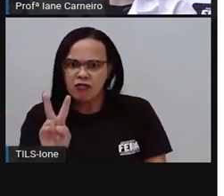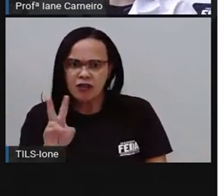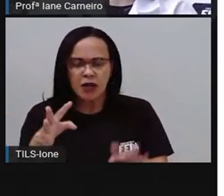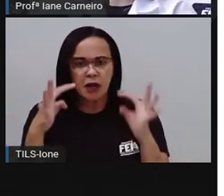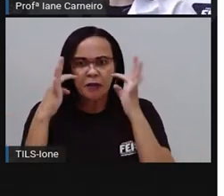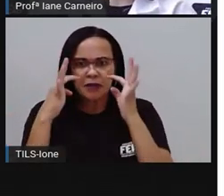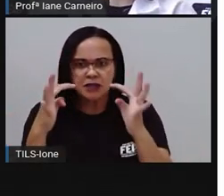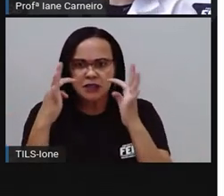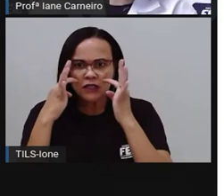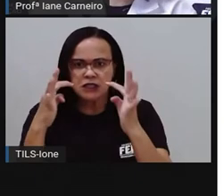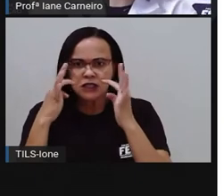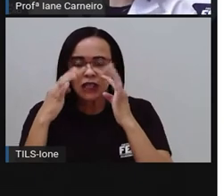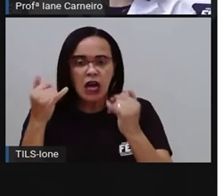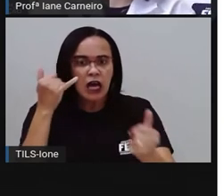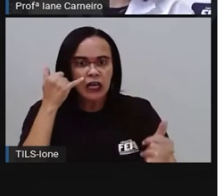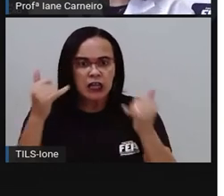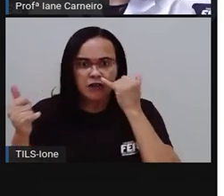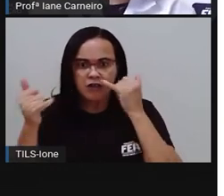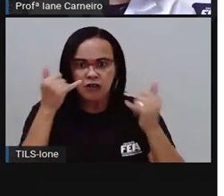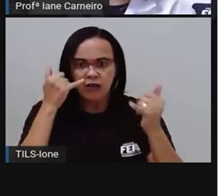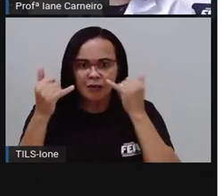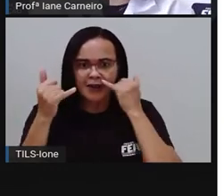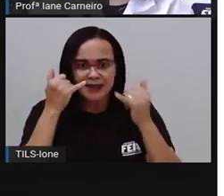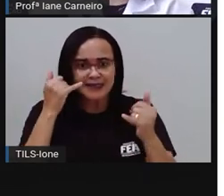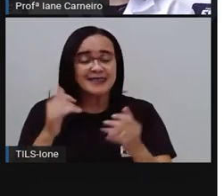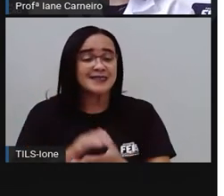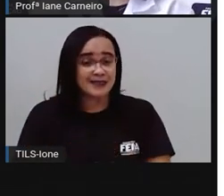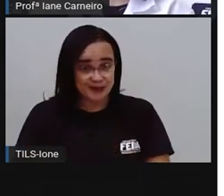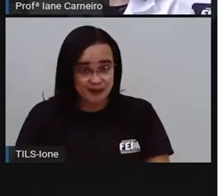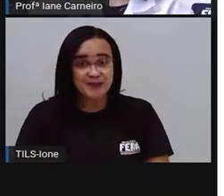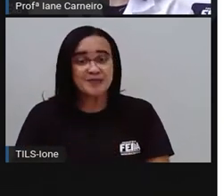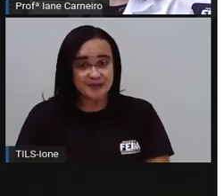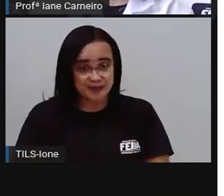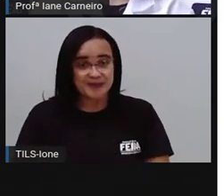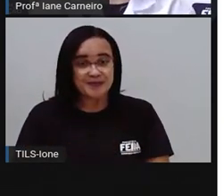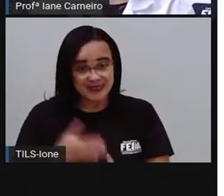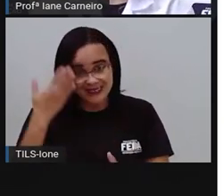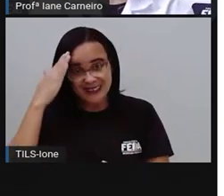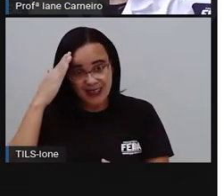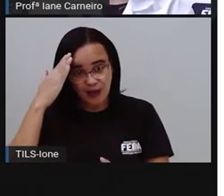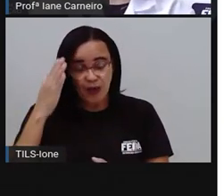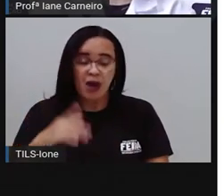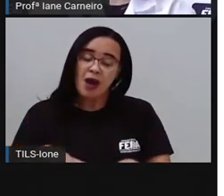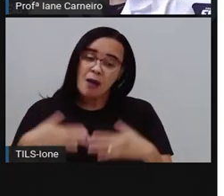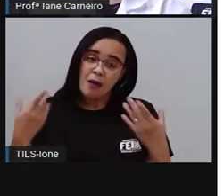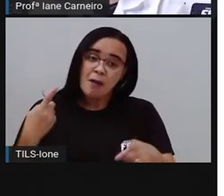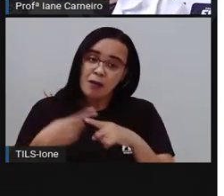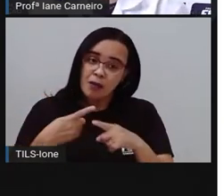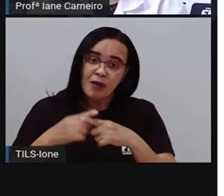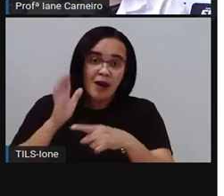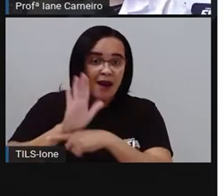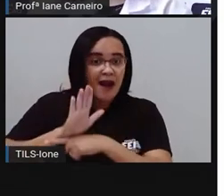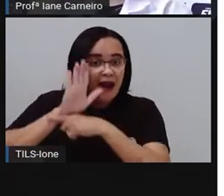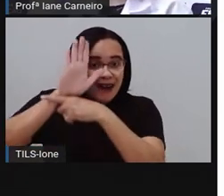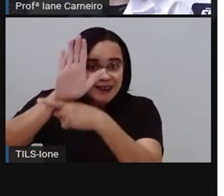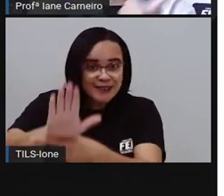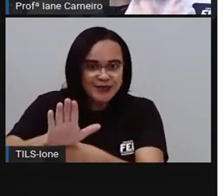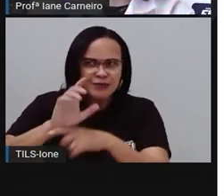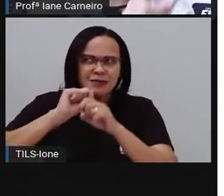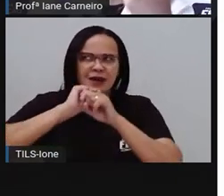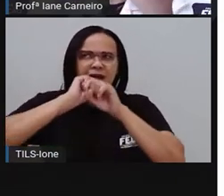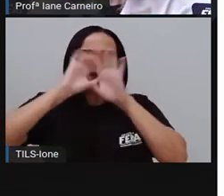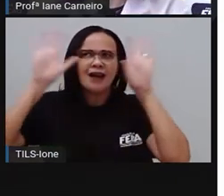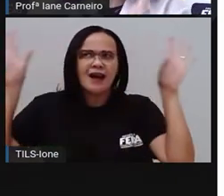Então, a gente vai fazer agora esse complemento nesse bilhete. Porque o que está faltando nele? Está